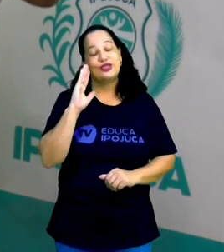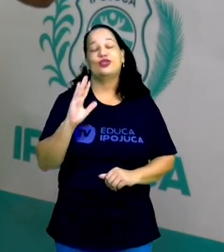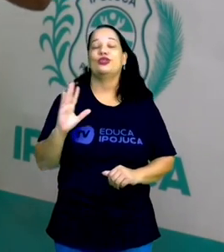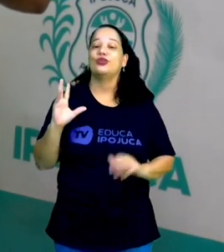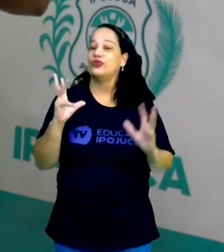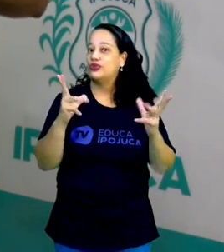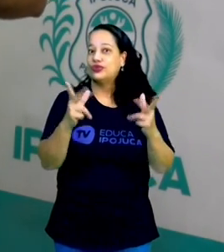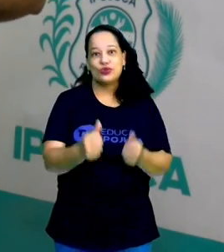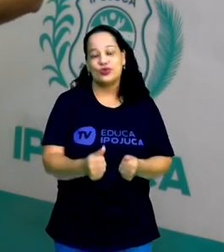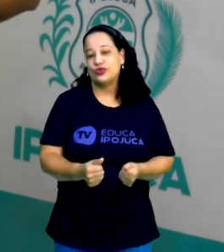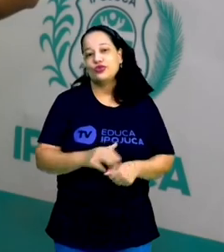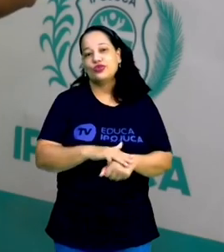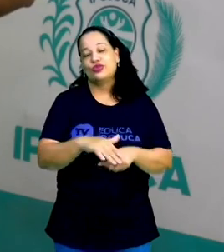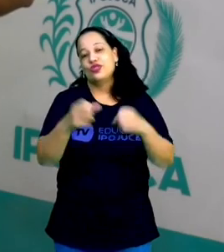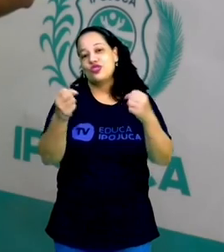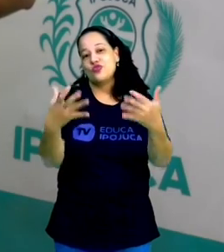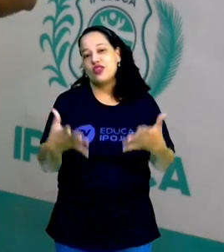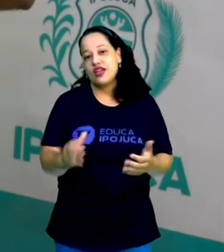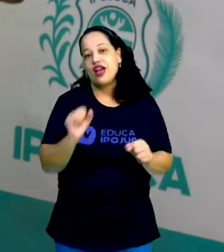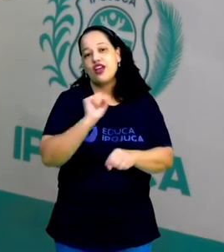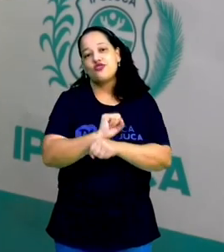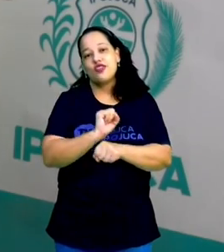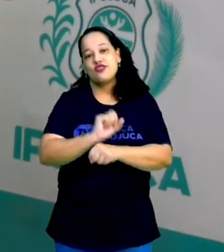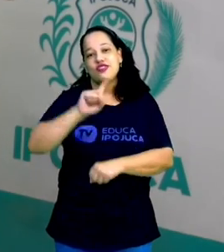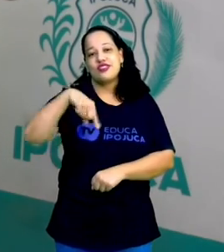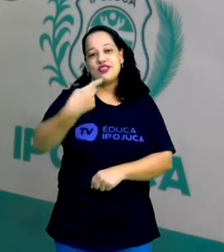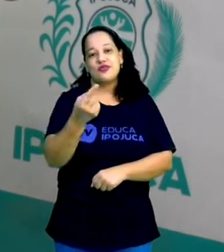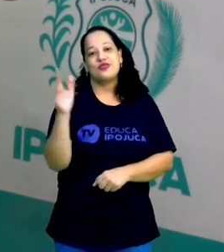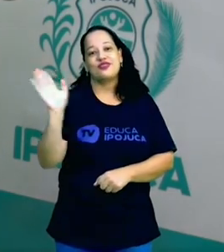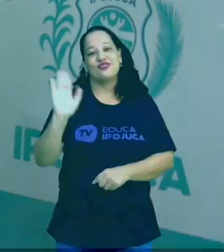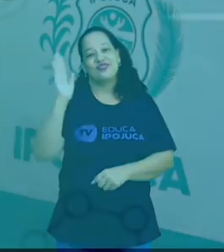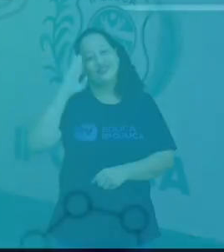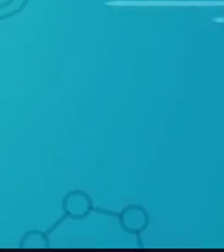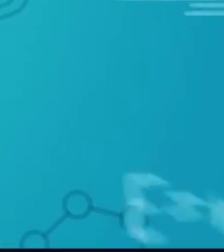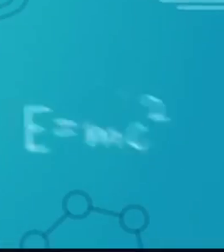e eu aguardo vocês na nossa próxima aula. Valeu!